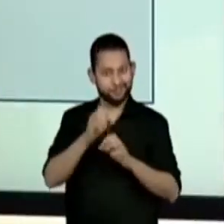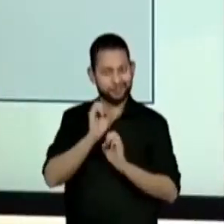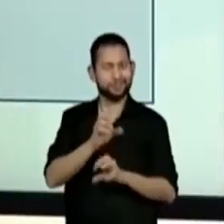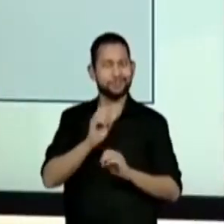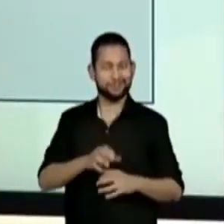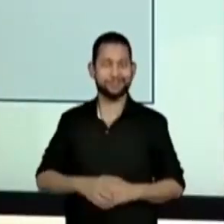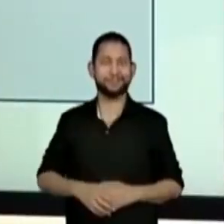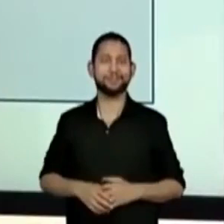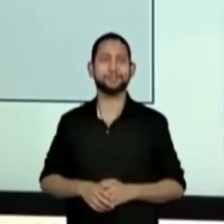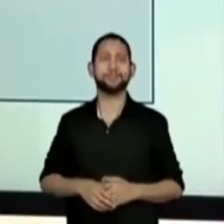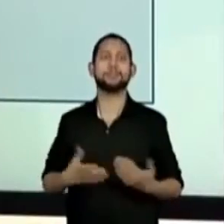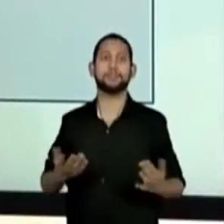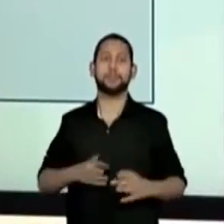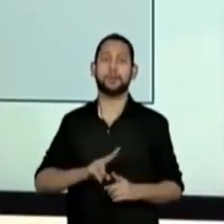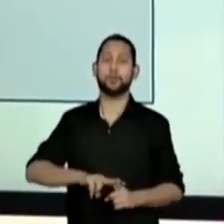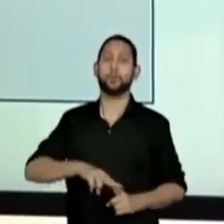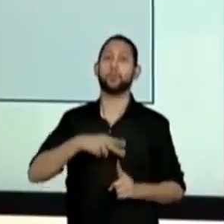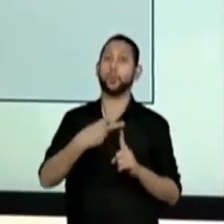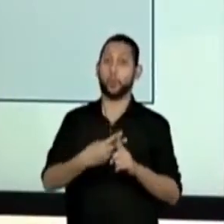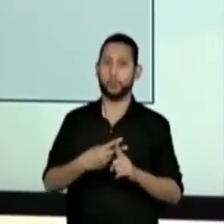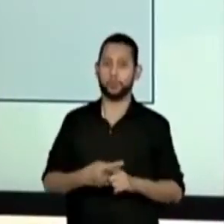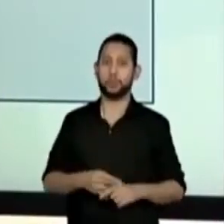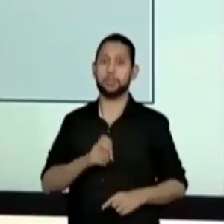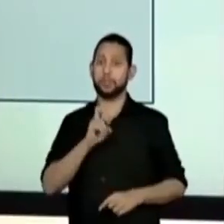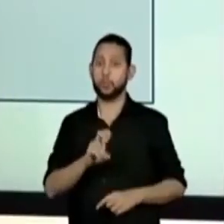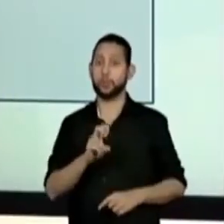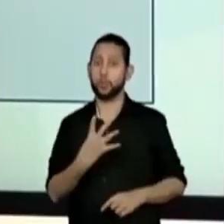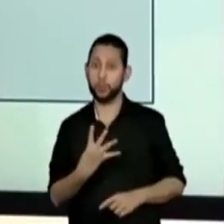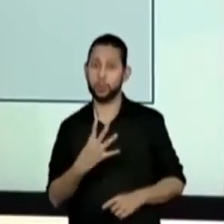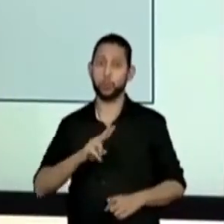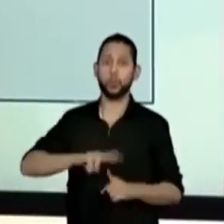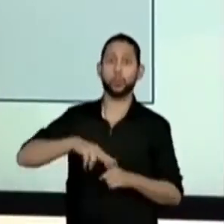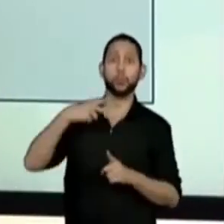de cinquenta e quatro.